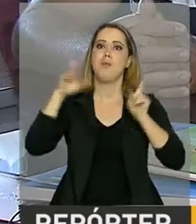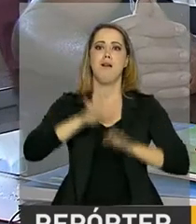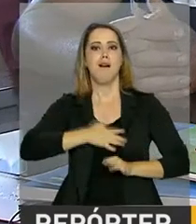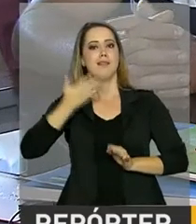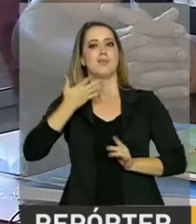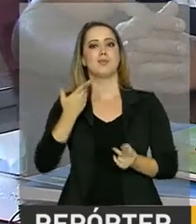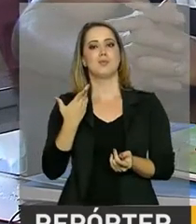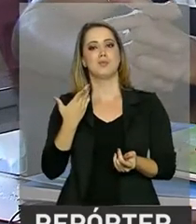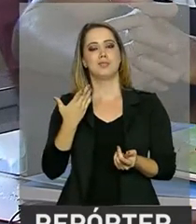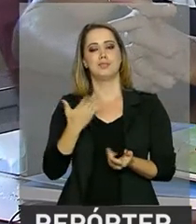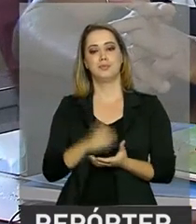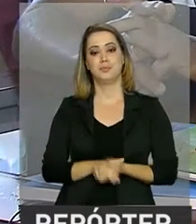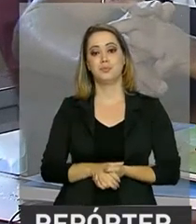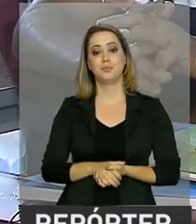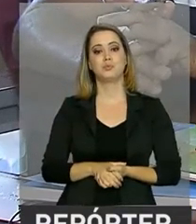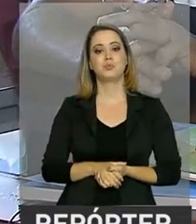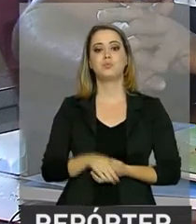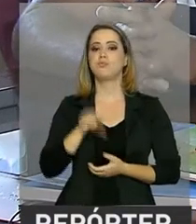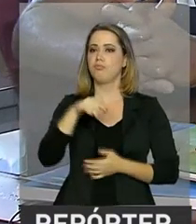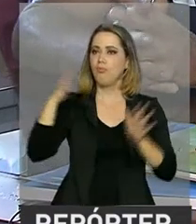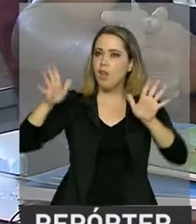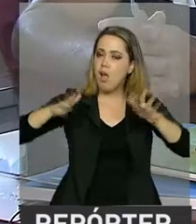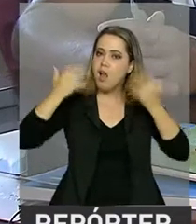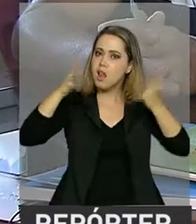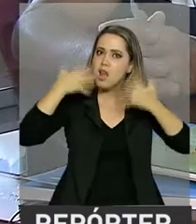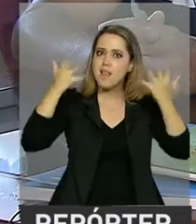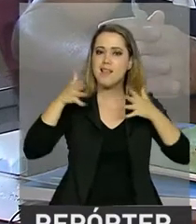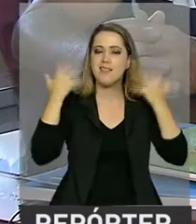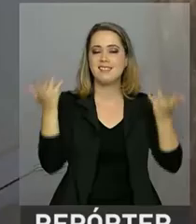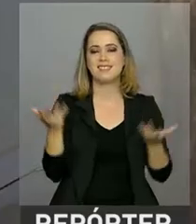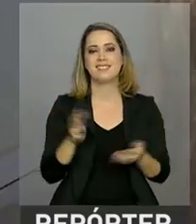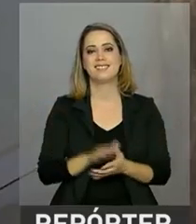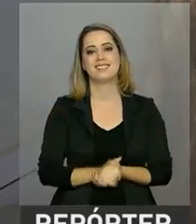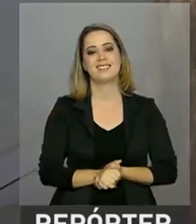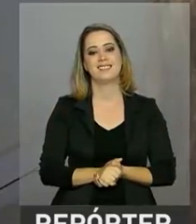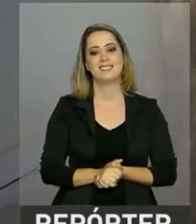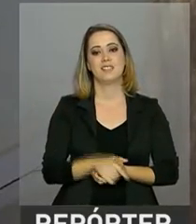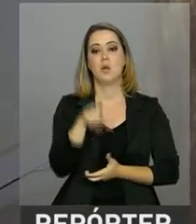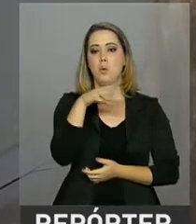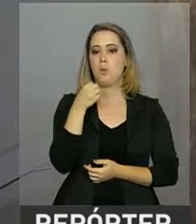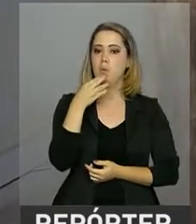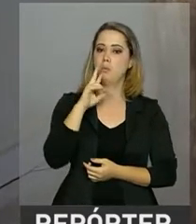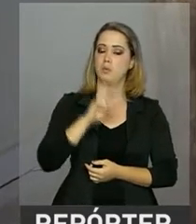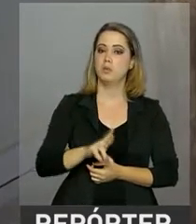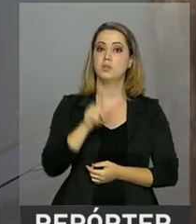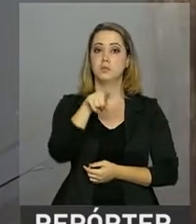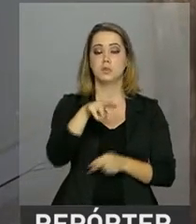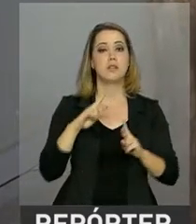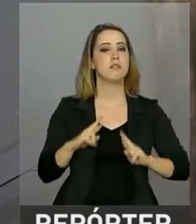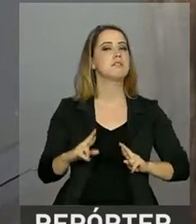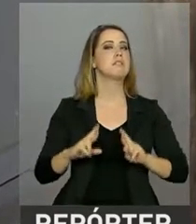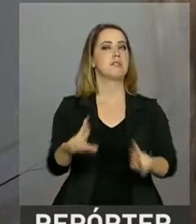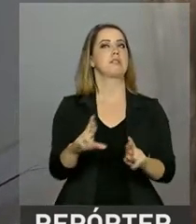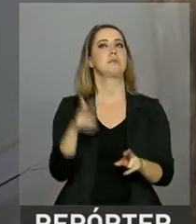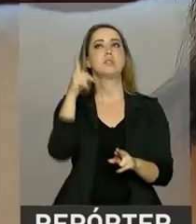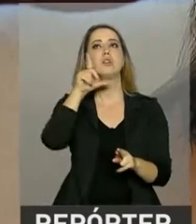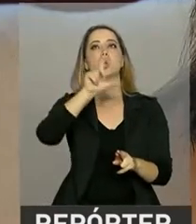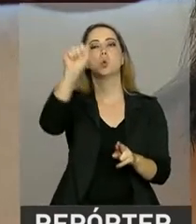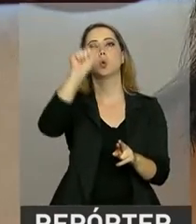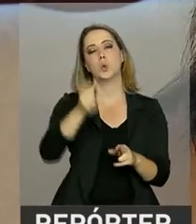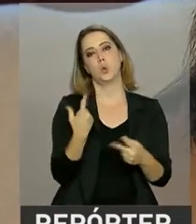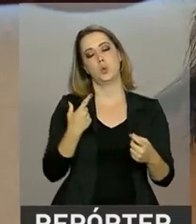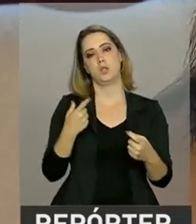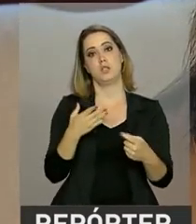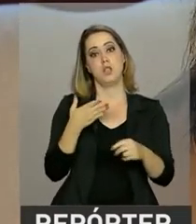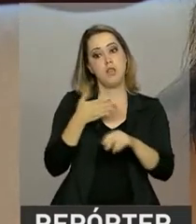surpresa muito grande. E muita alegria, muita alegria mesmo. Com o bom resultado, Gabriela espera conseguir uma vaga no